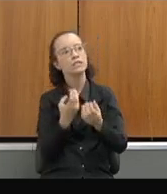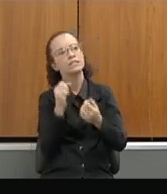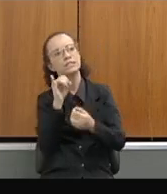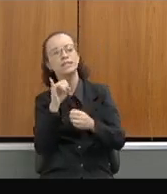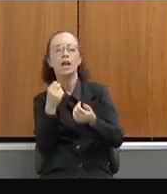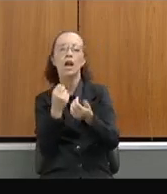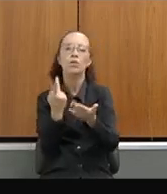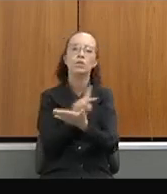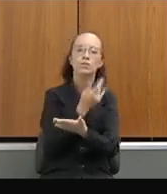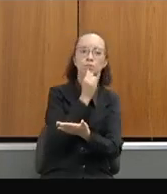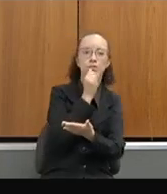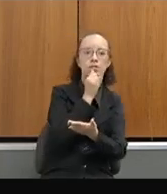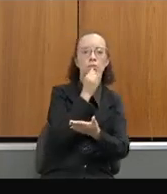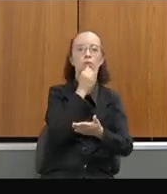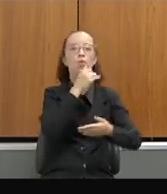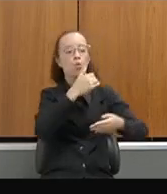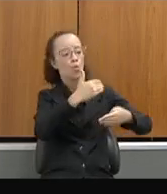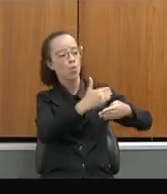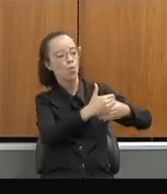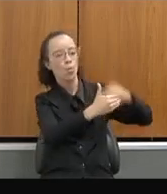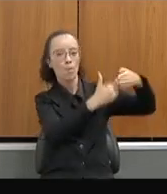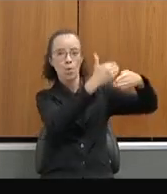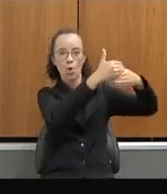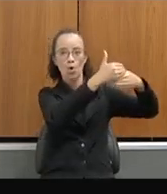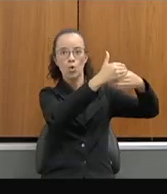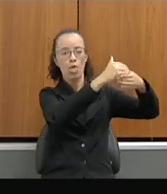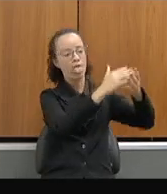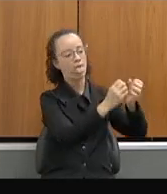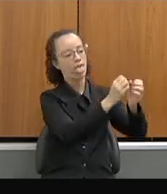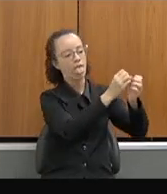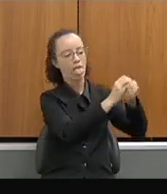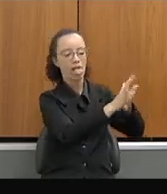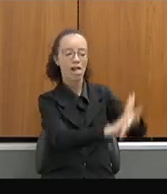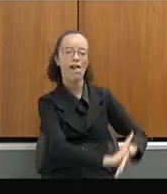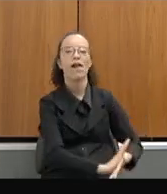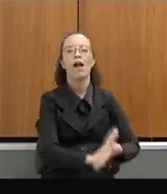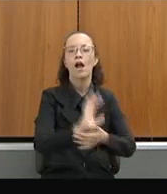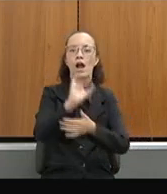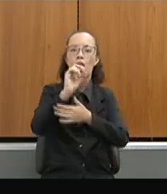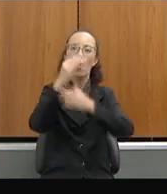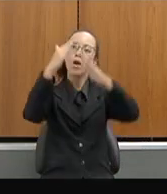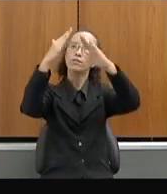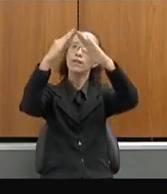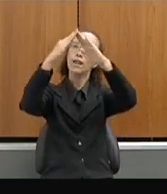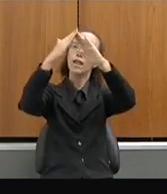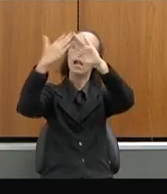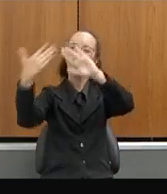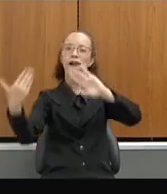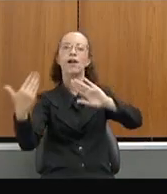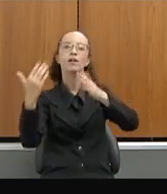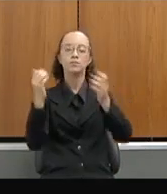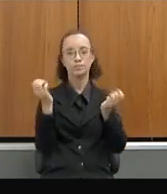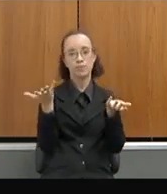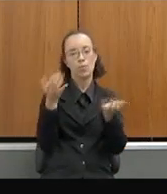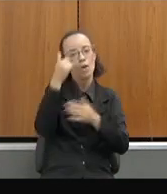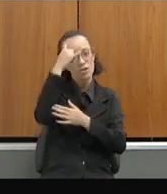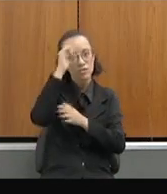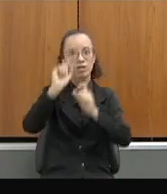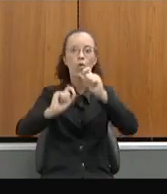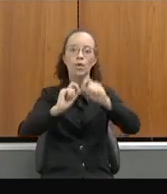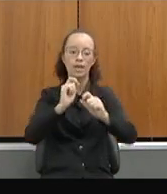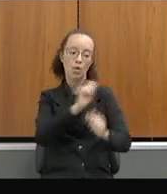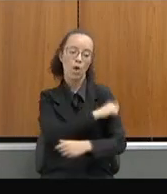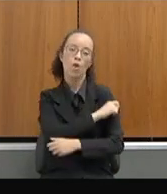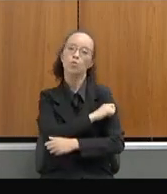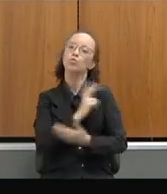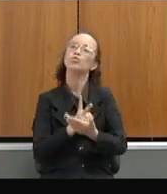um muro cair, telha cair, ele possa imediatamente resolver, evitando que os estudantes fiquem